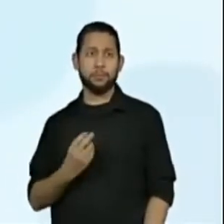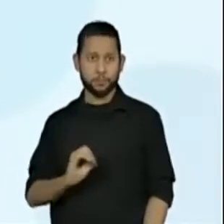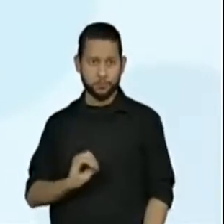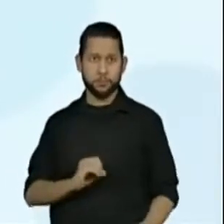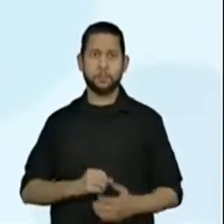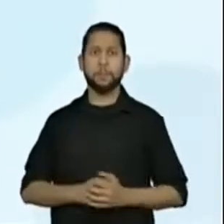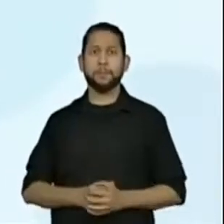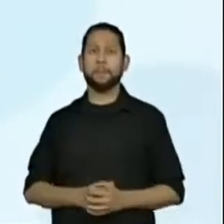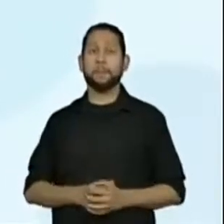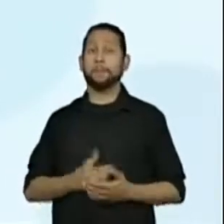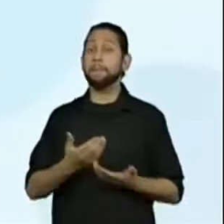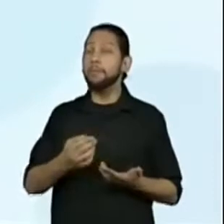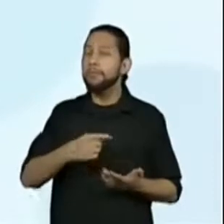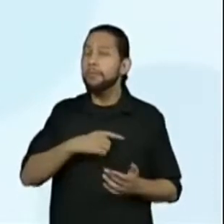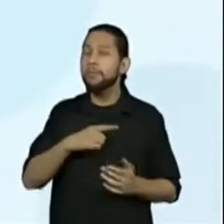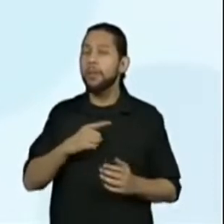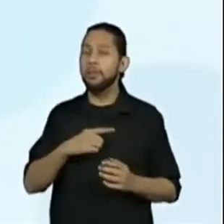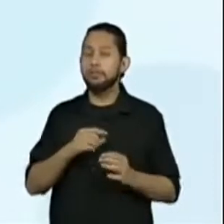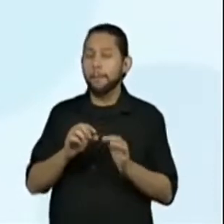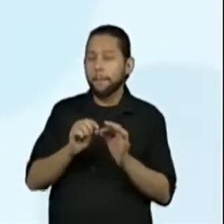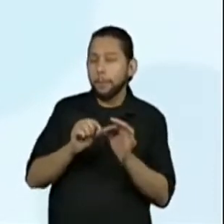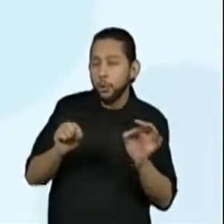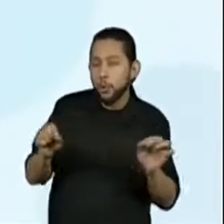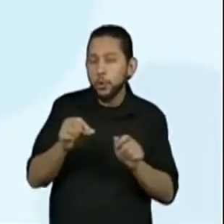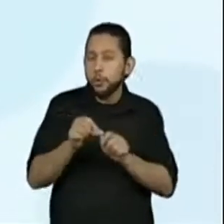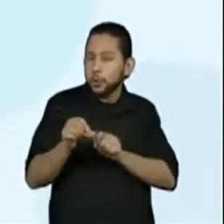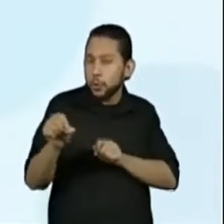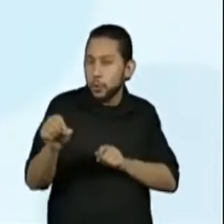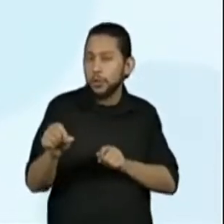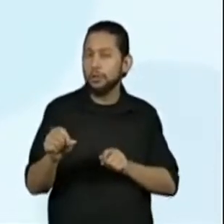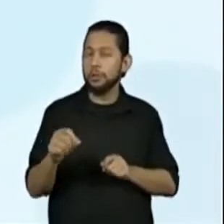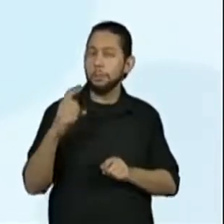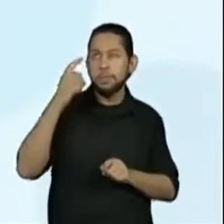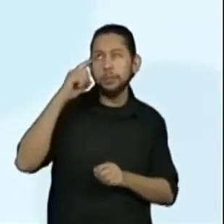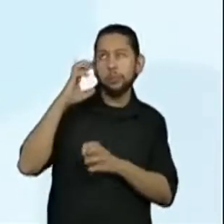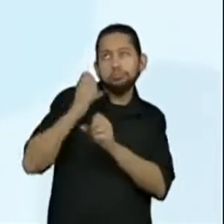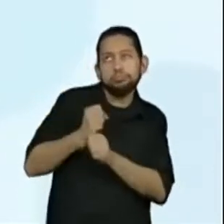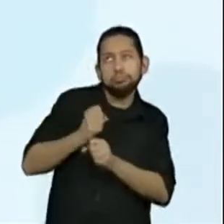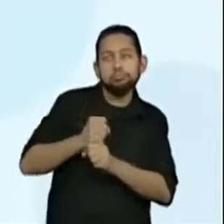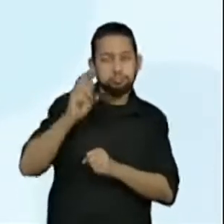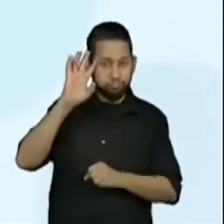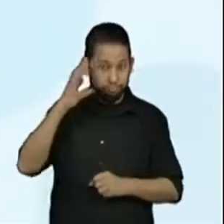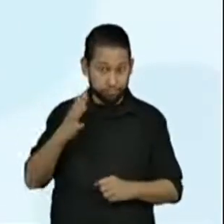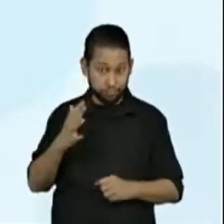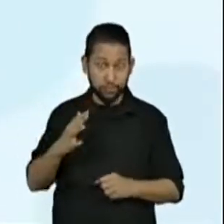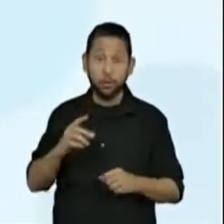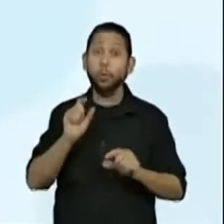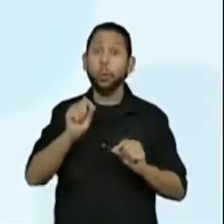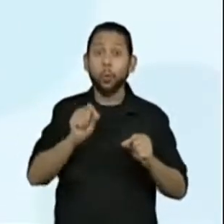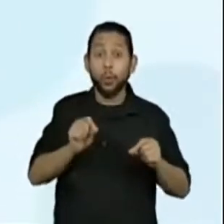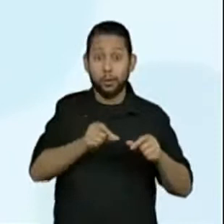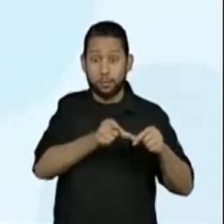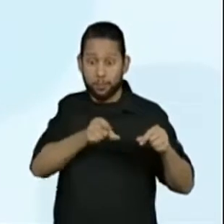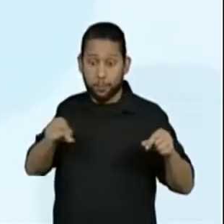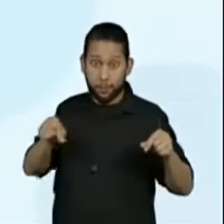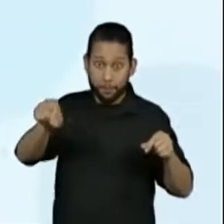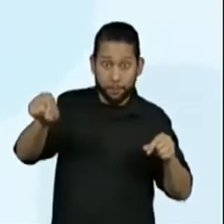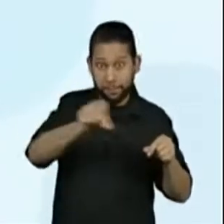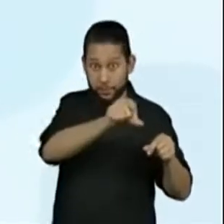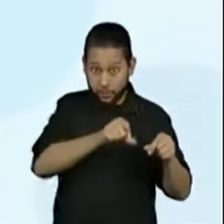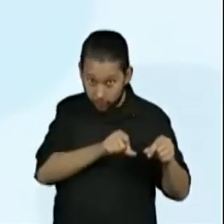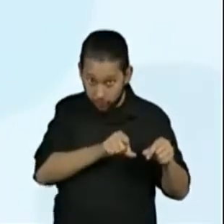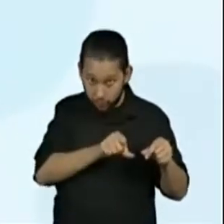EF04MA20. Medir e estimar comprimentos, incluindo perímetros, massas e